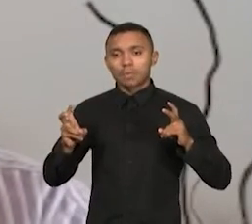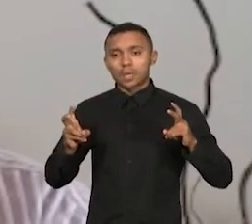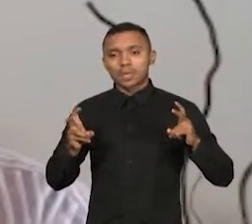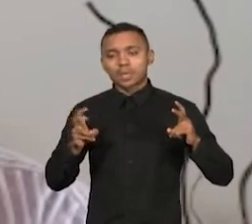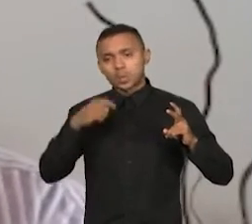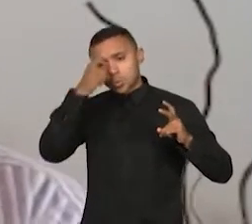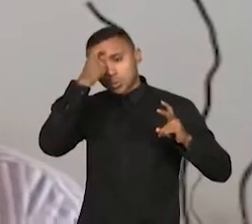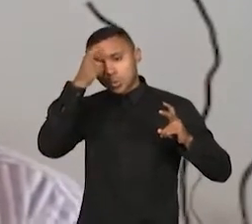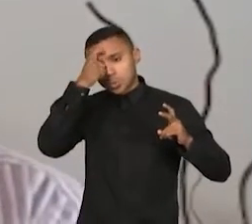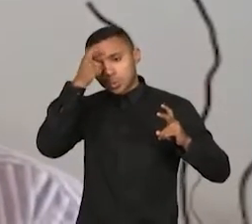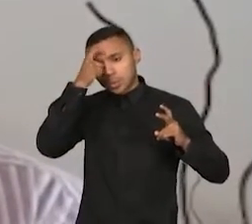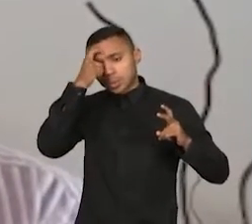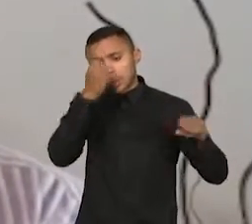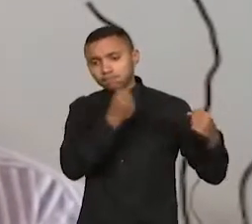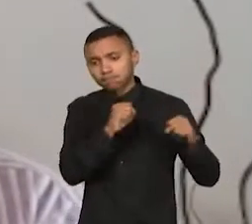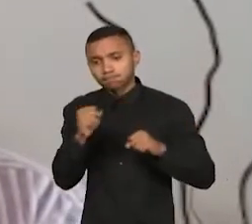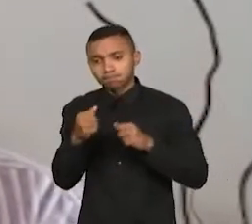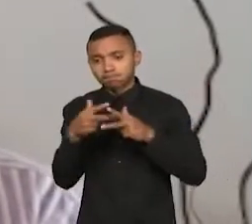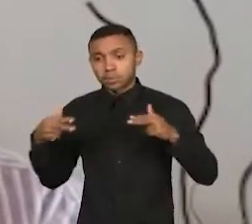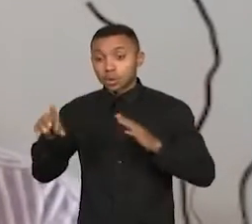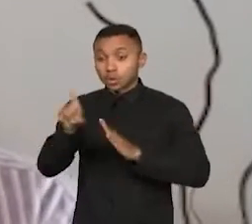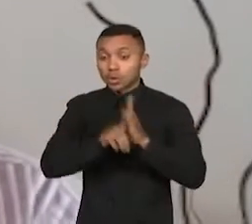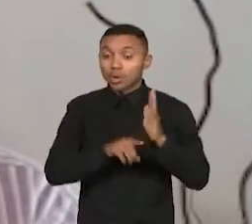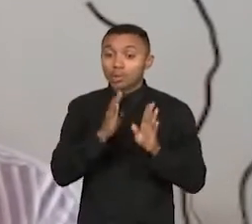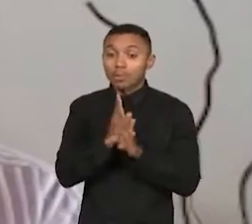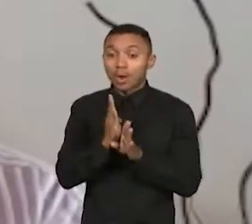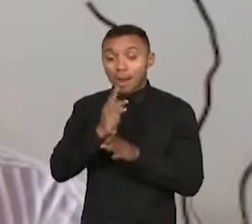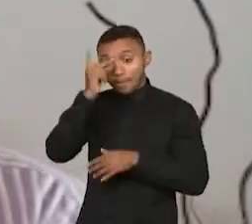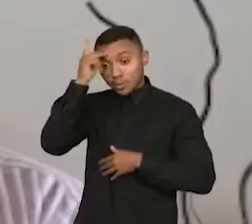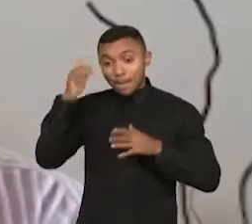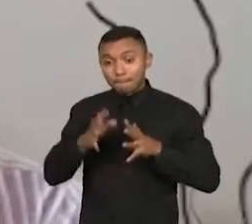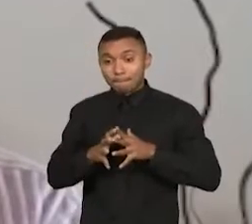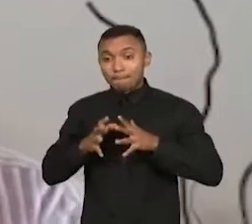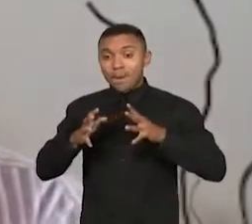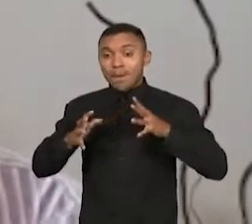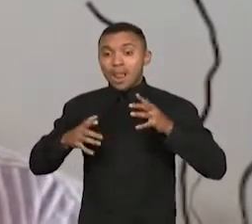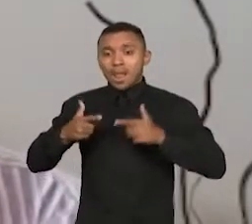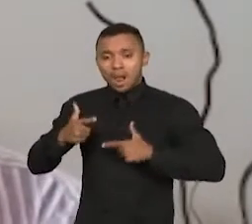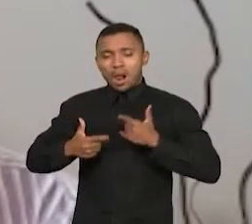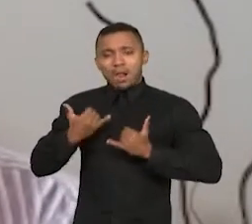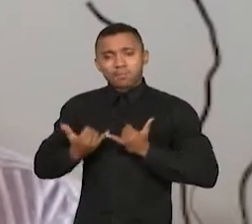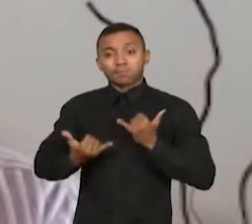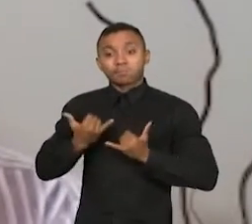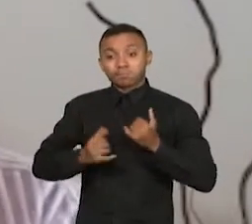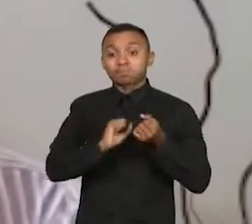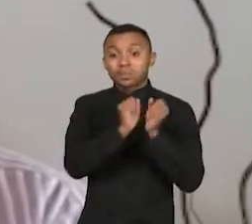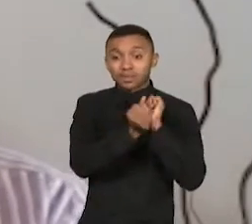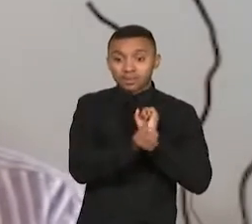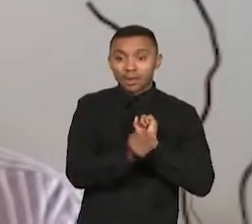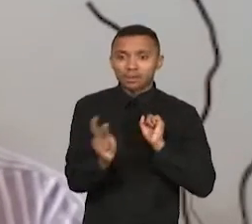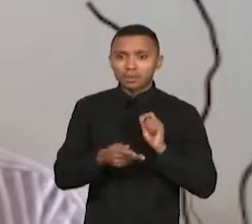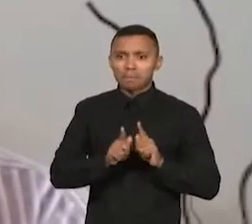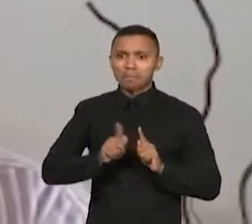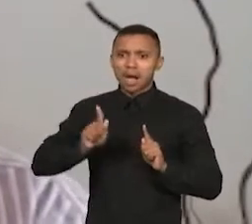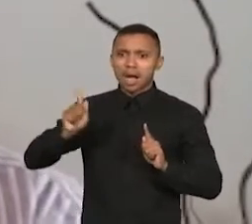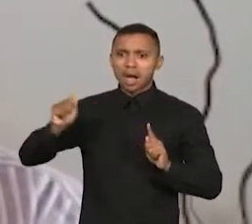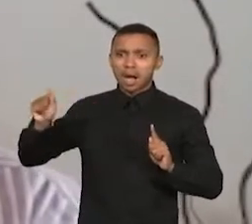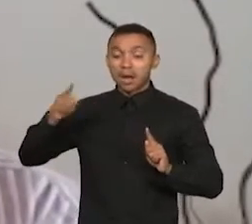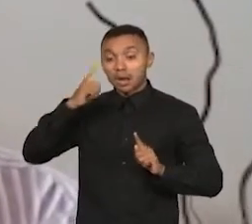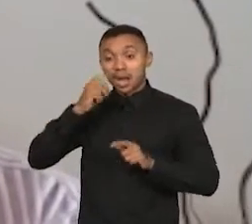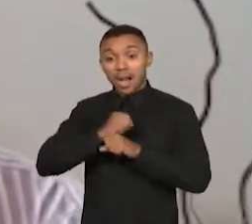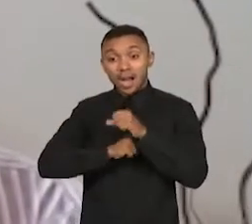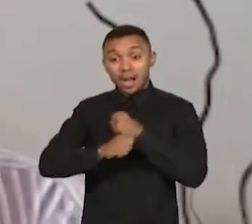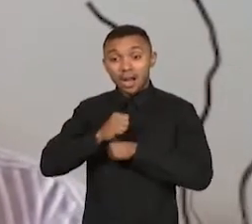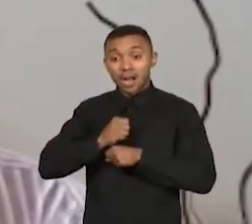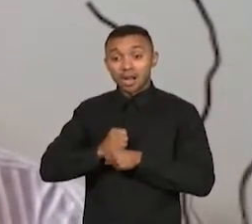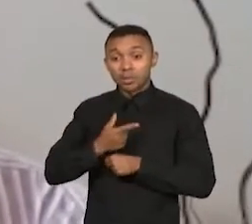momento em que o número de trabalhadores domésticos escravizados cresceu consideravelmente. Só para se ter uma ideia, no último ano,